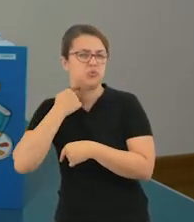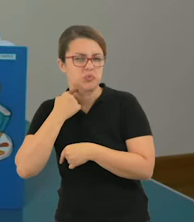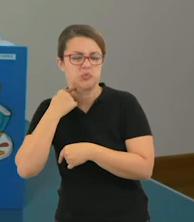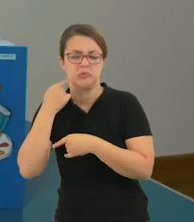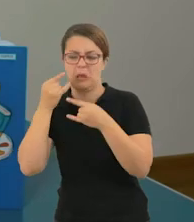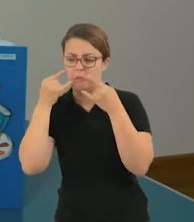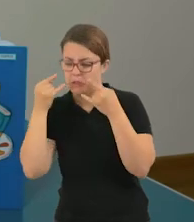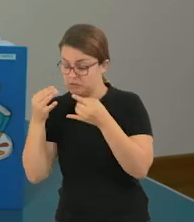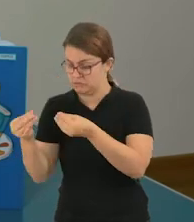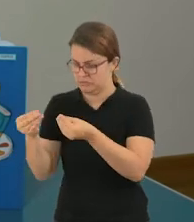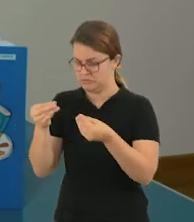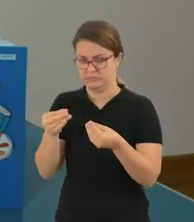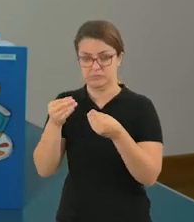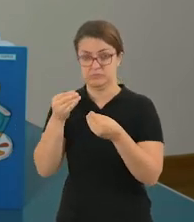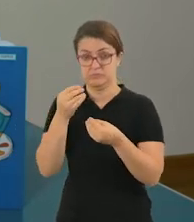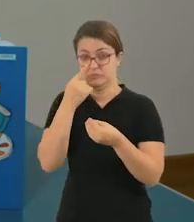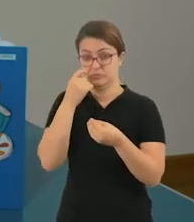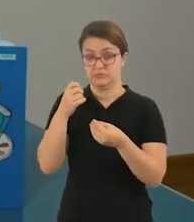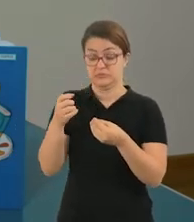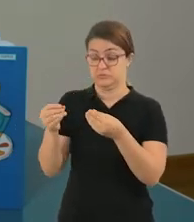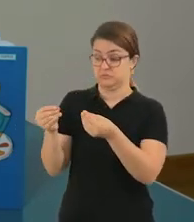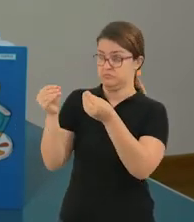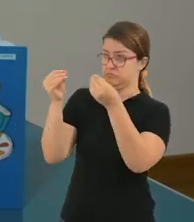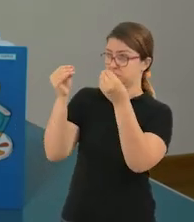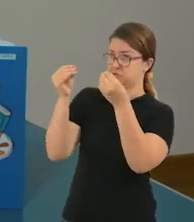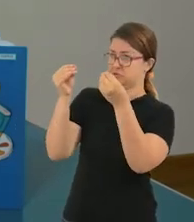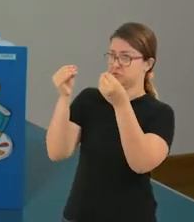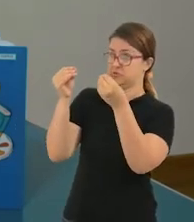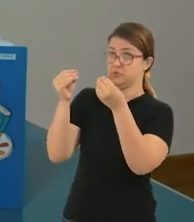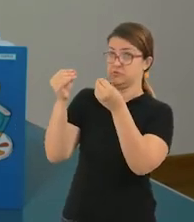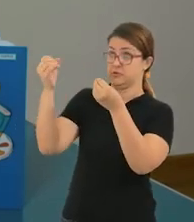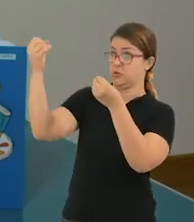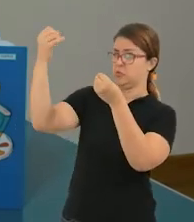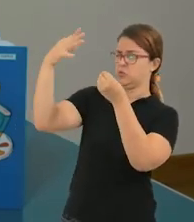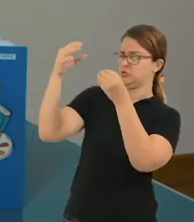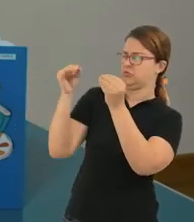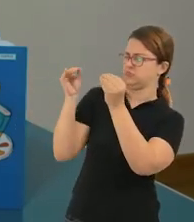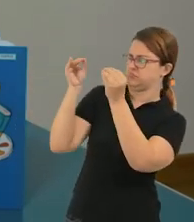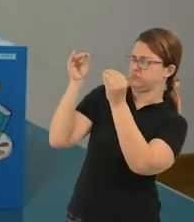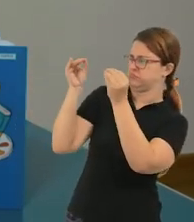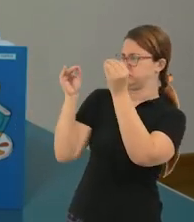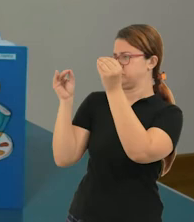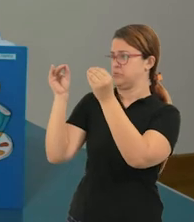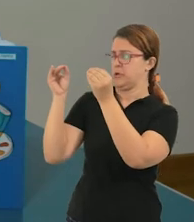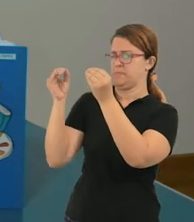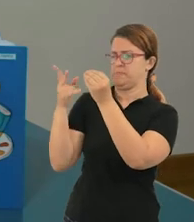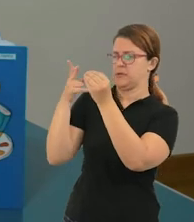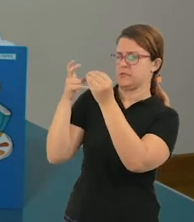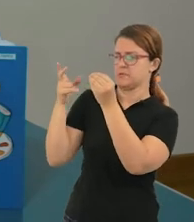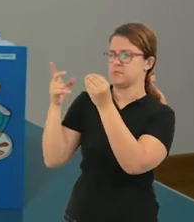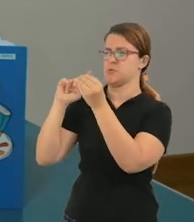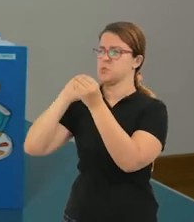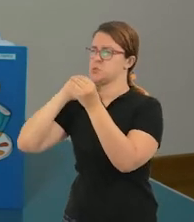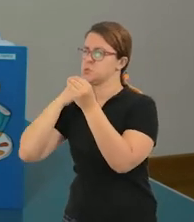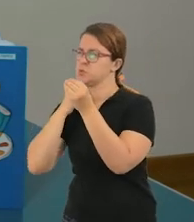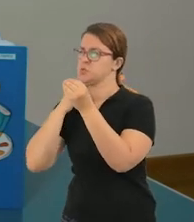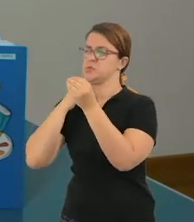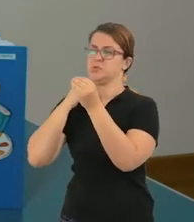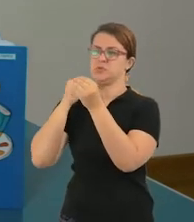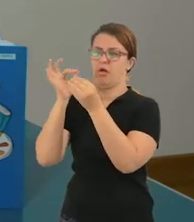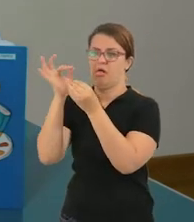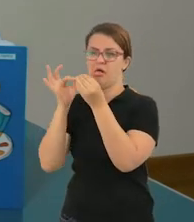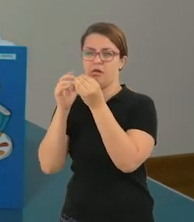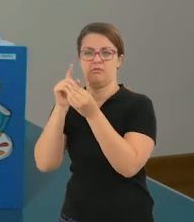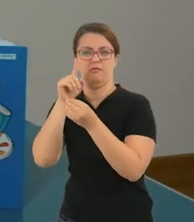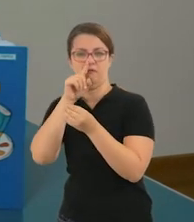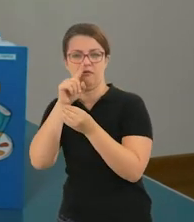o jeito mais fácil de conseguir identificar é colocando a máscara contra a luz, você vai ver se ela tem alguma mancha, algum danificado, algum